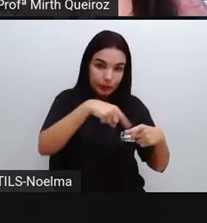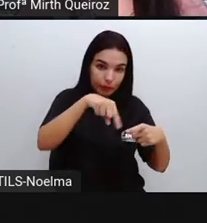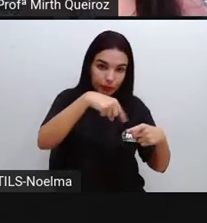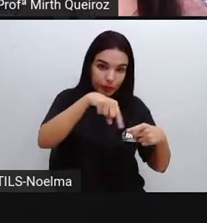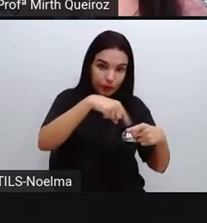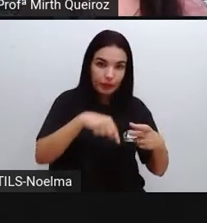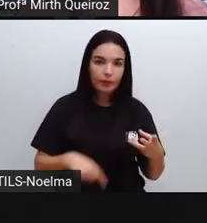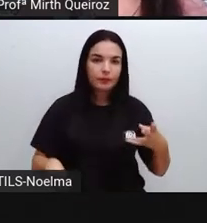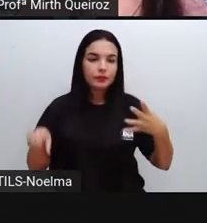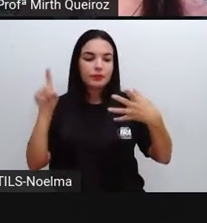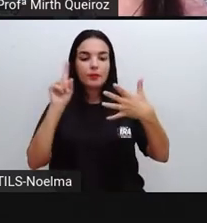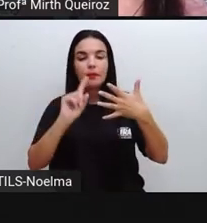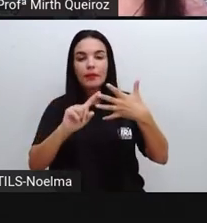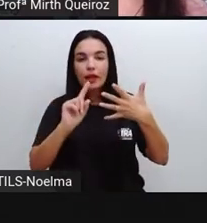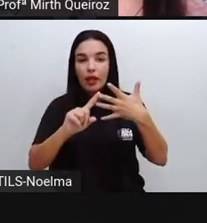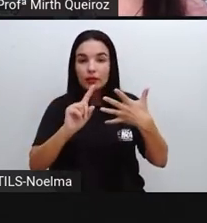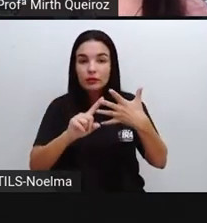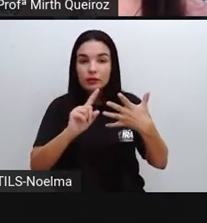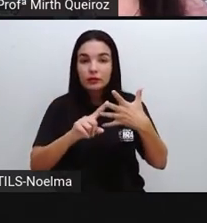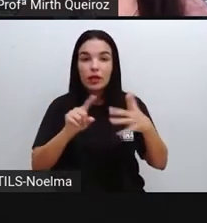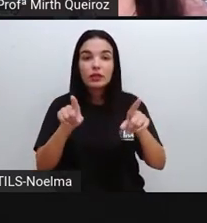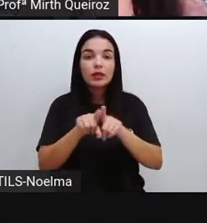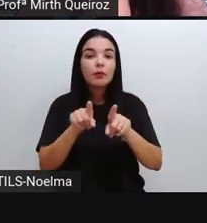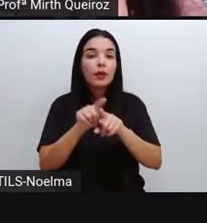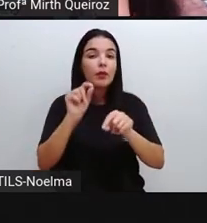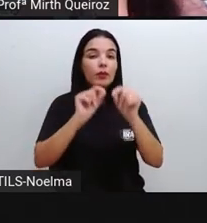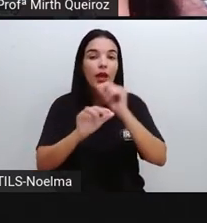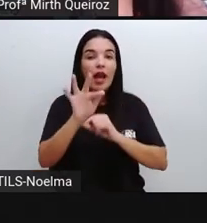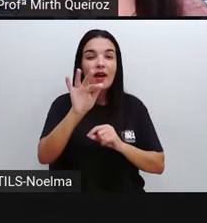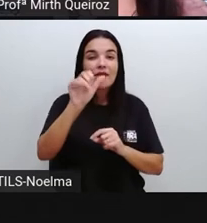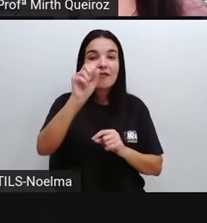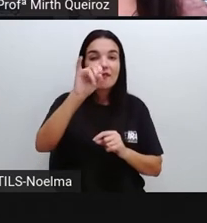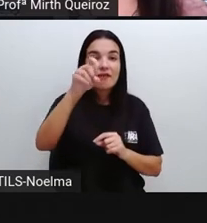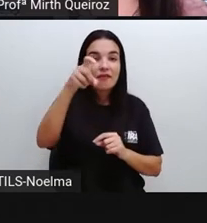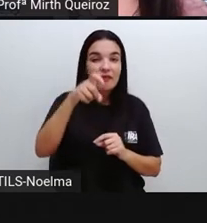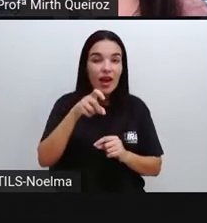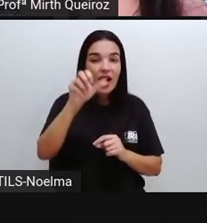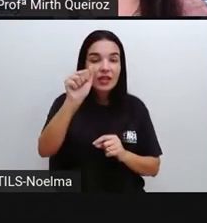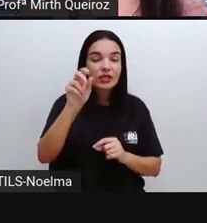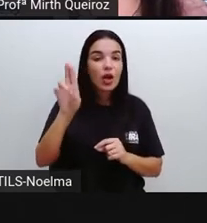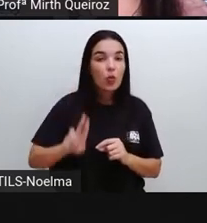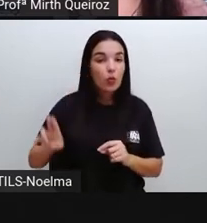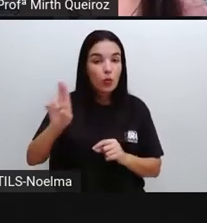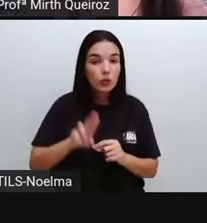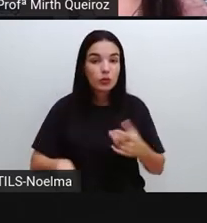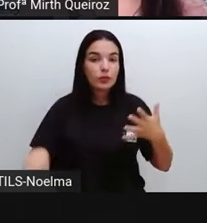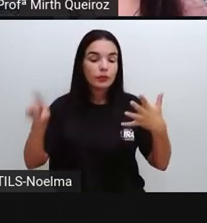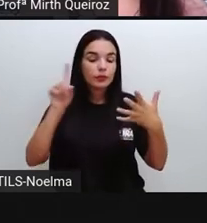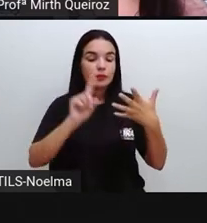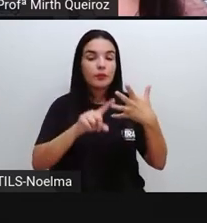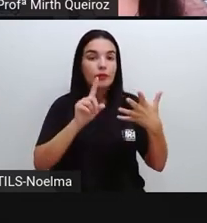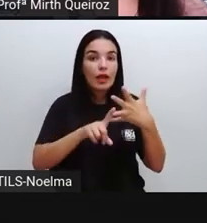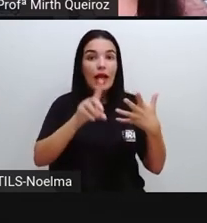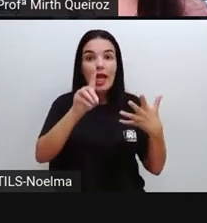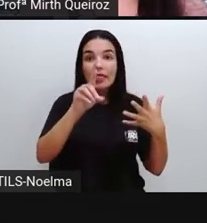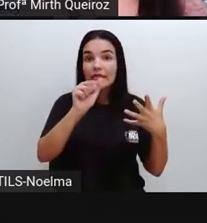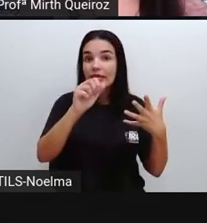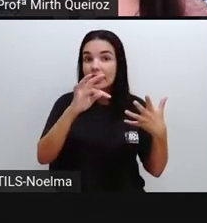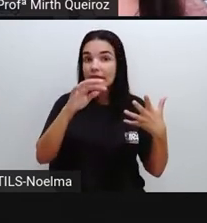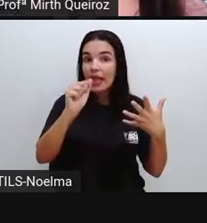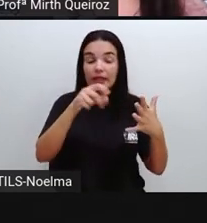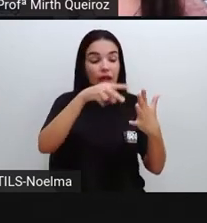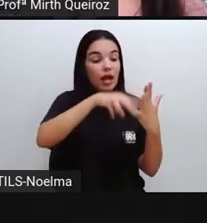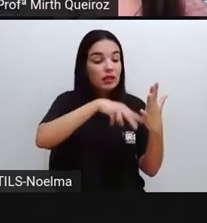A identificação da classe, da faixa de consumo, vai estar presente ali. A data da leitura